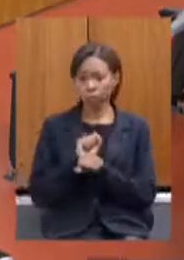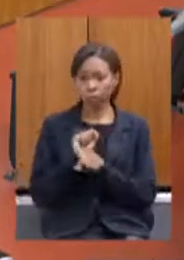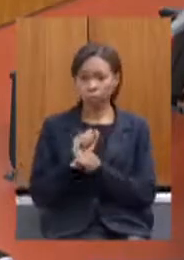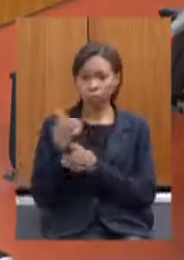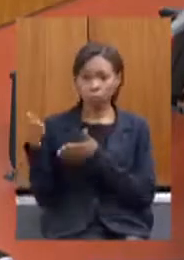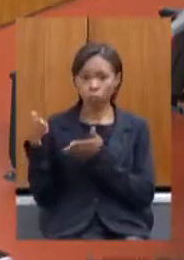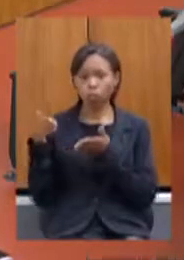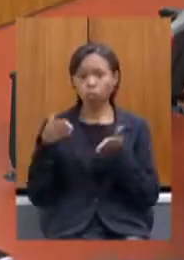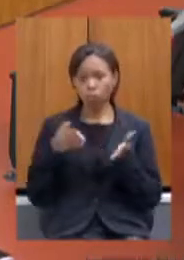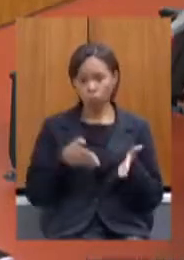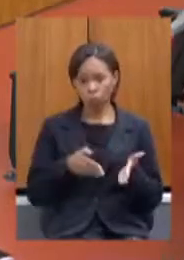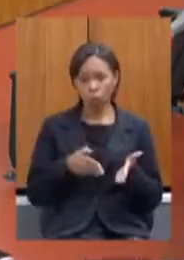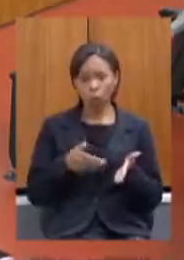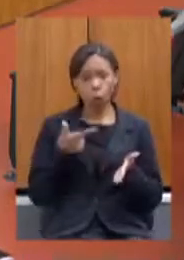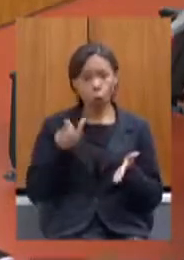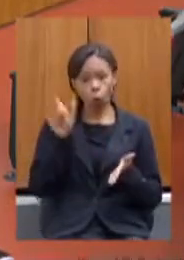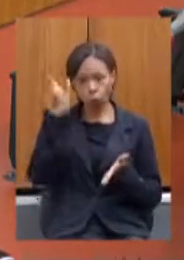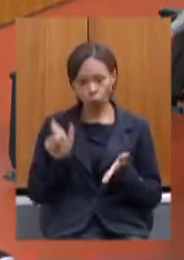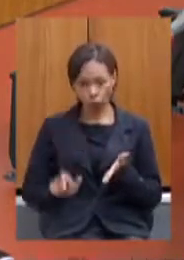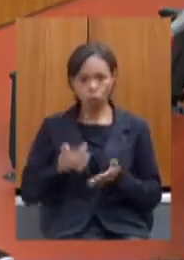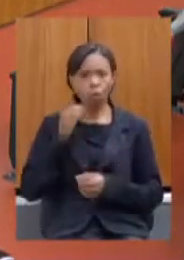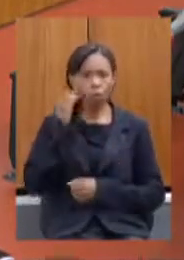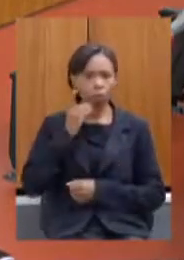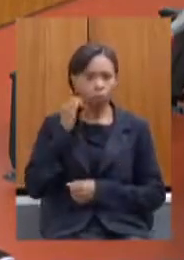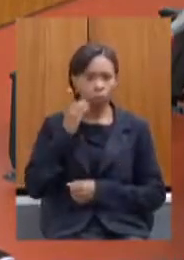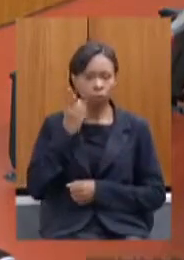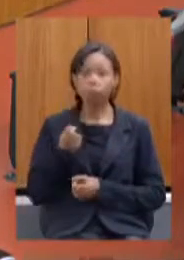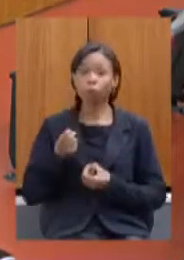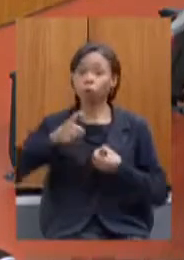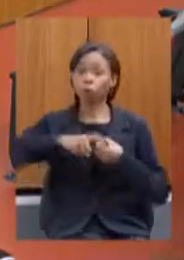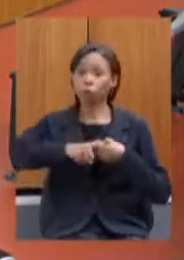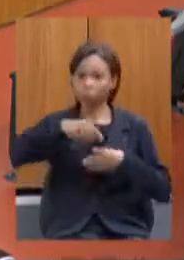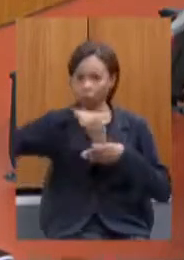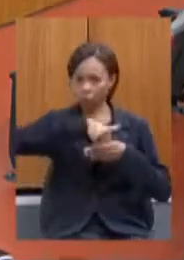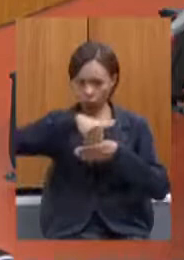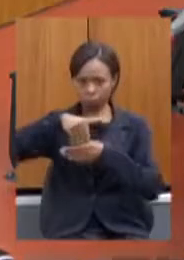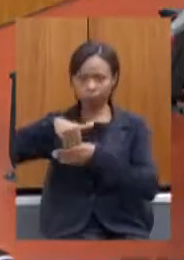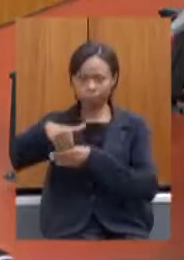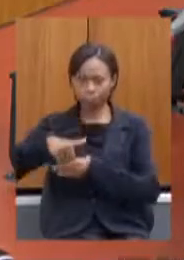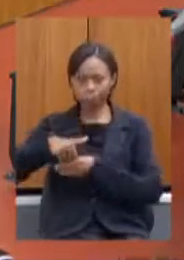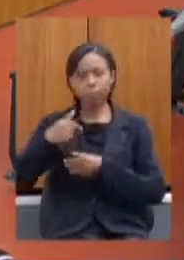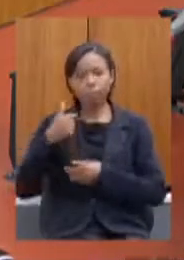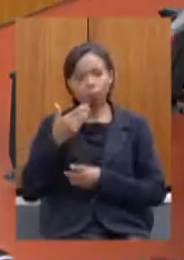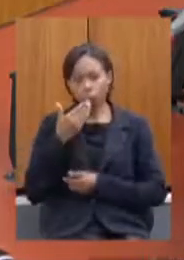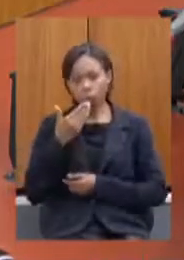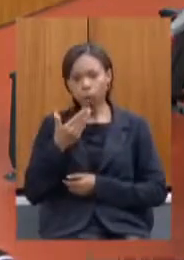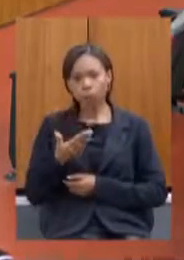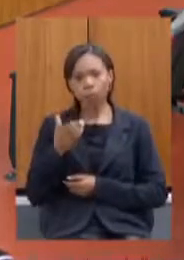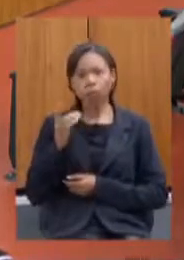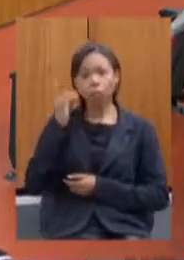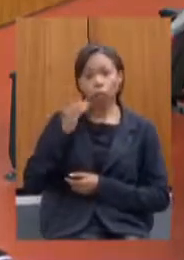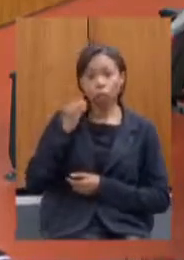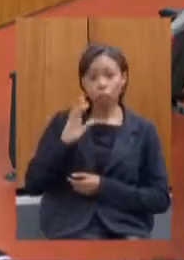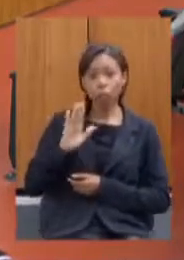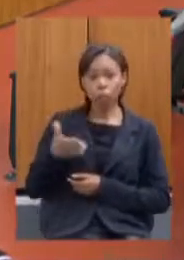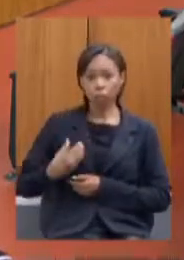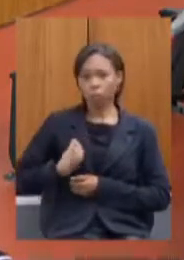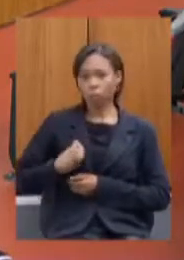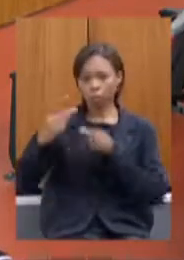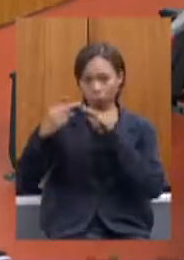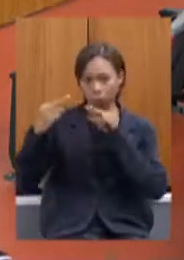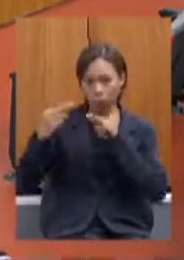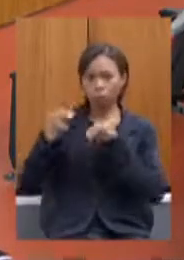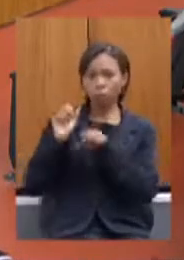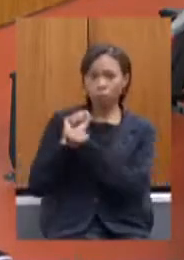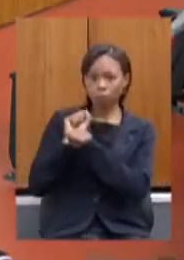mais um colega deputado para darmos reinício ao processo de votação e eu peço aos deputados aí presentes de maneira remota que continuem